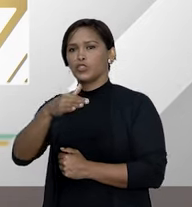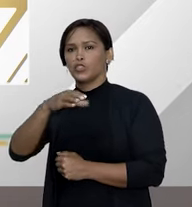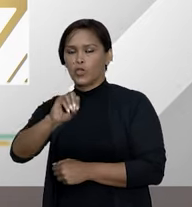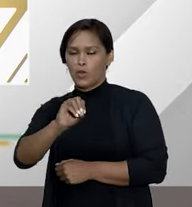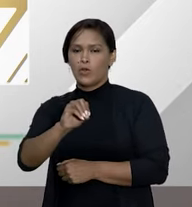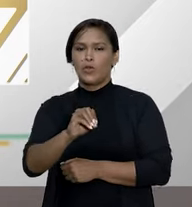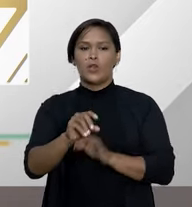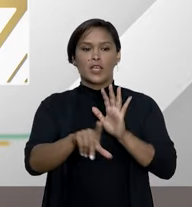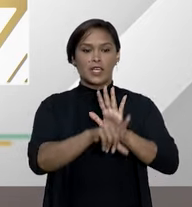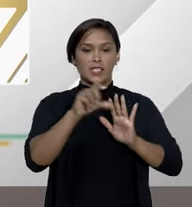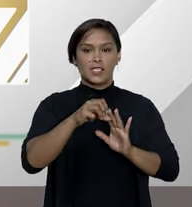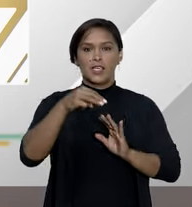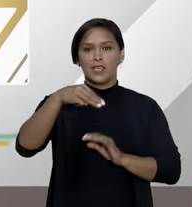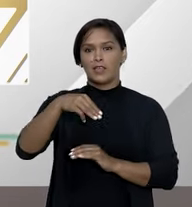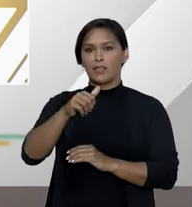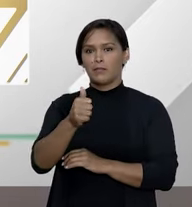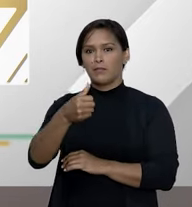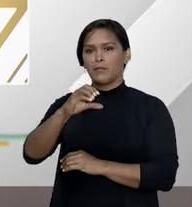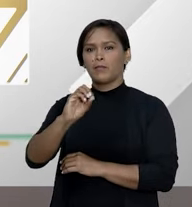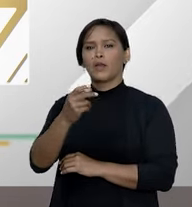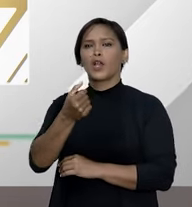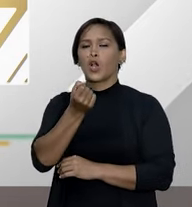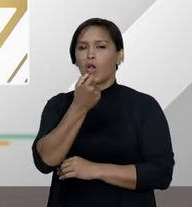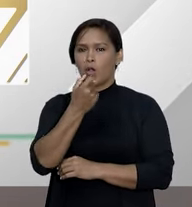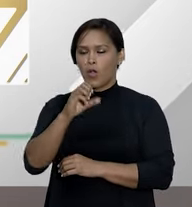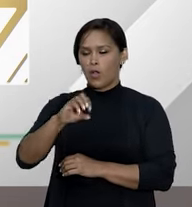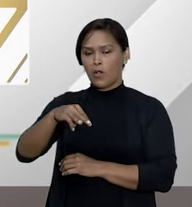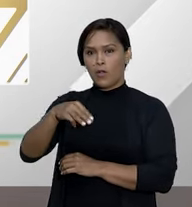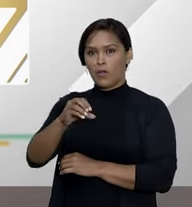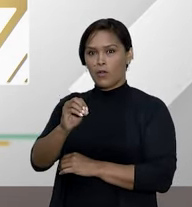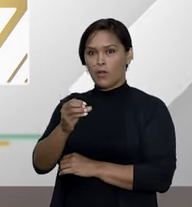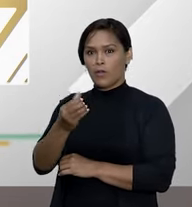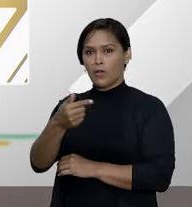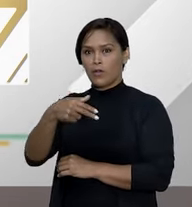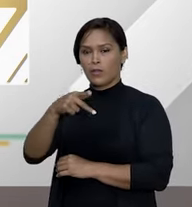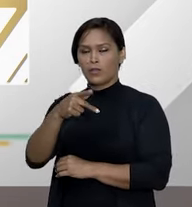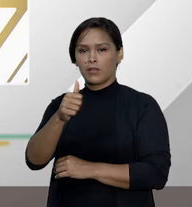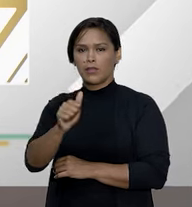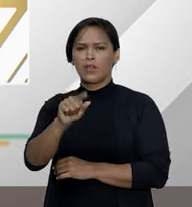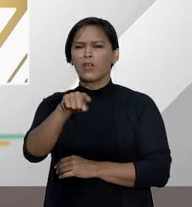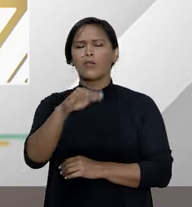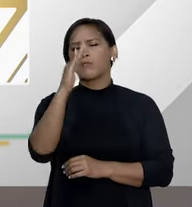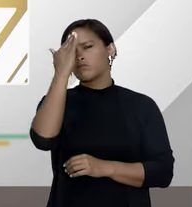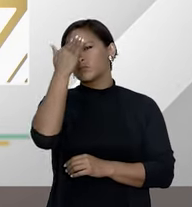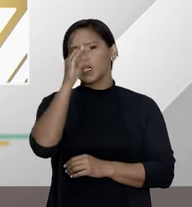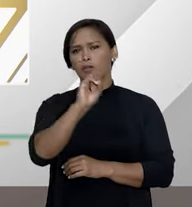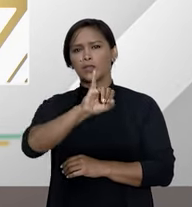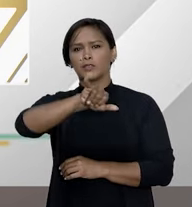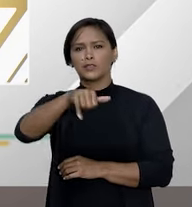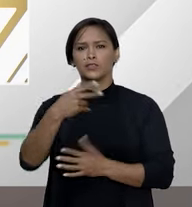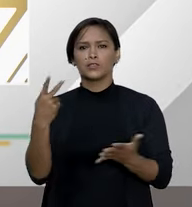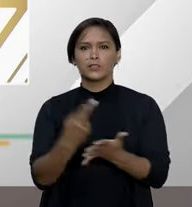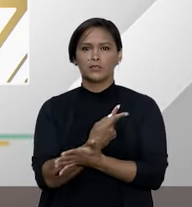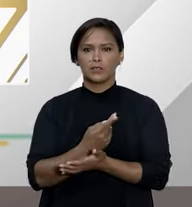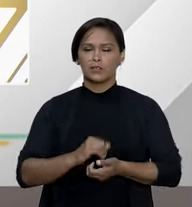canabis sativa conhecida como maconha qual tem sido o entendimento aplicado pelo STJ